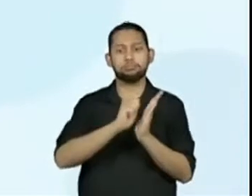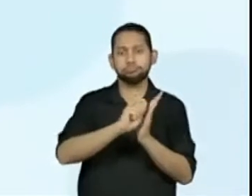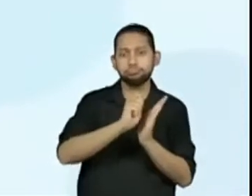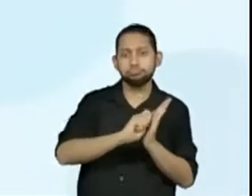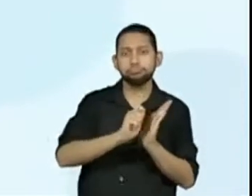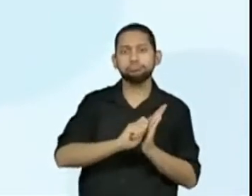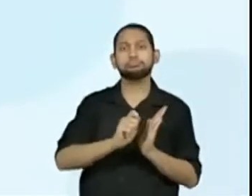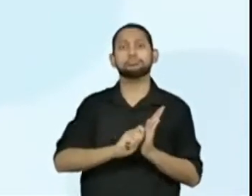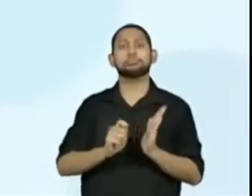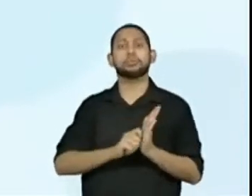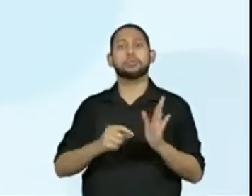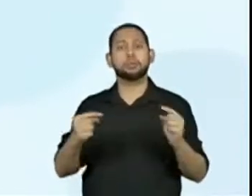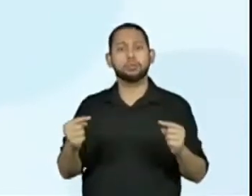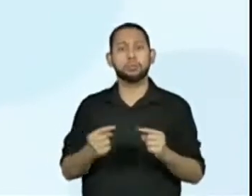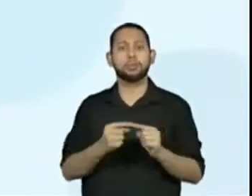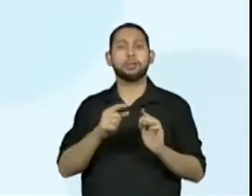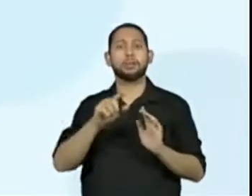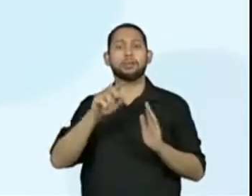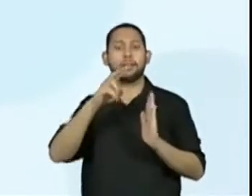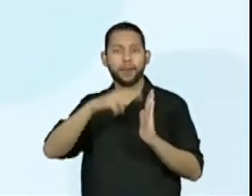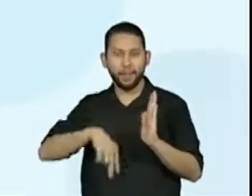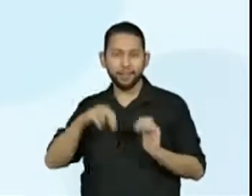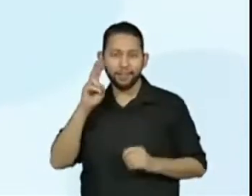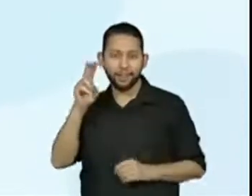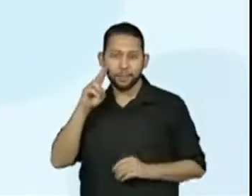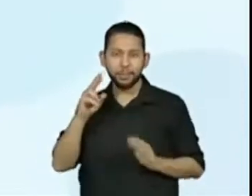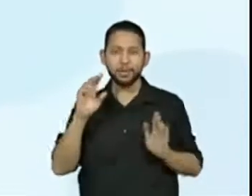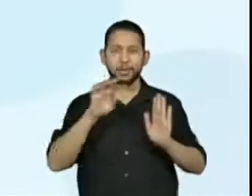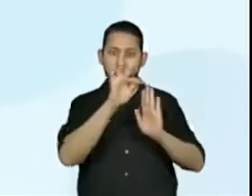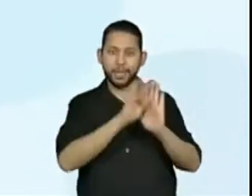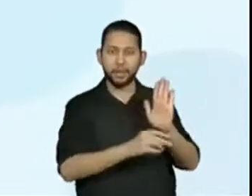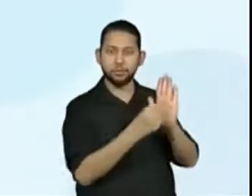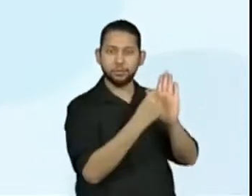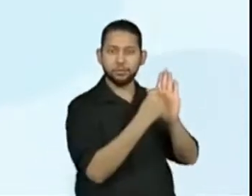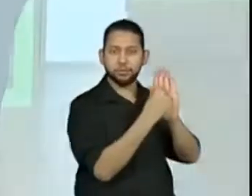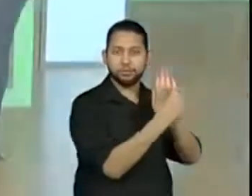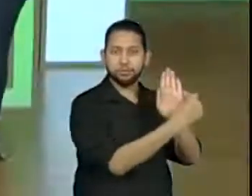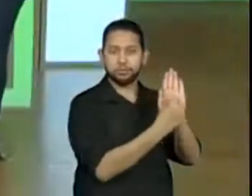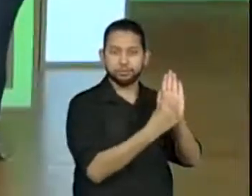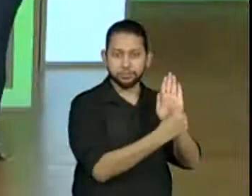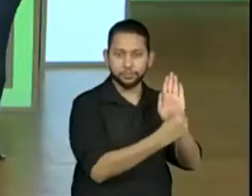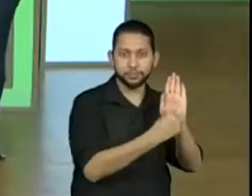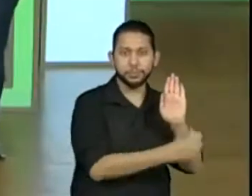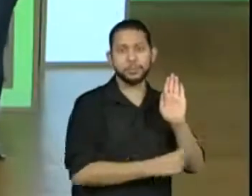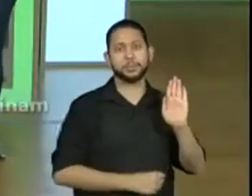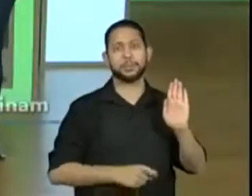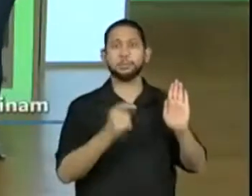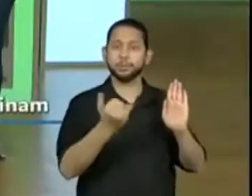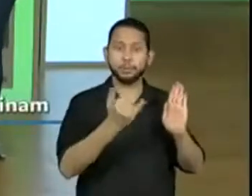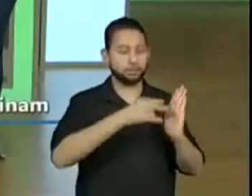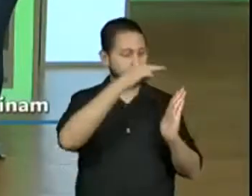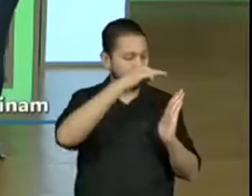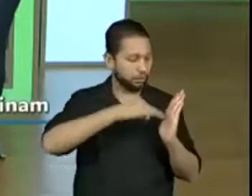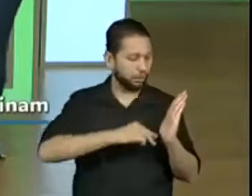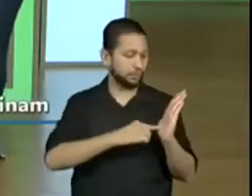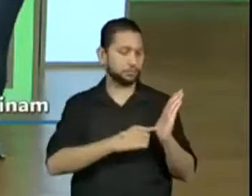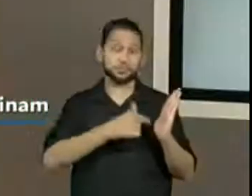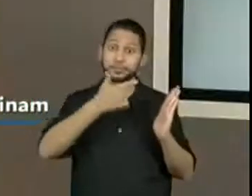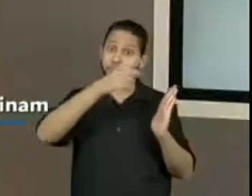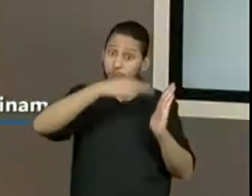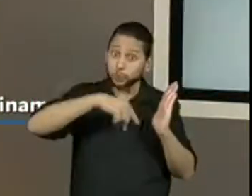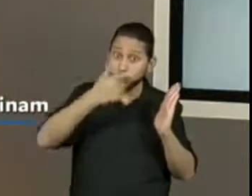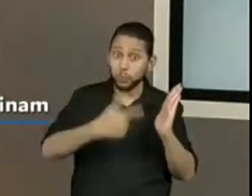procedimentos de leitura, muito importante para os alunos, que eles leiam, releiam, marquem partes